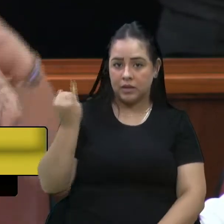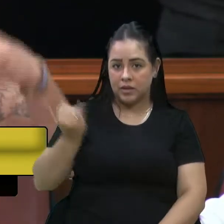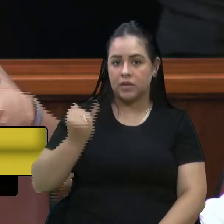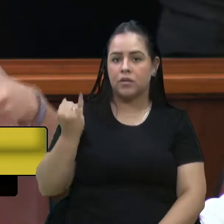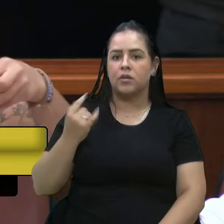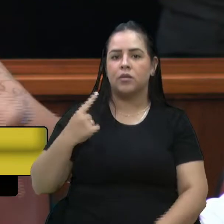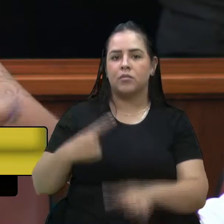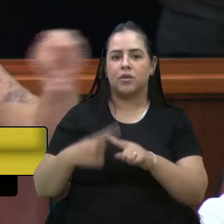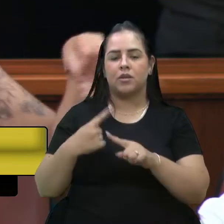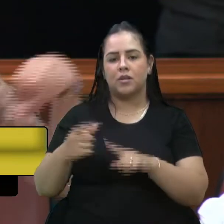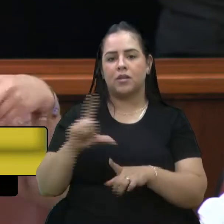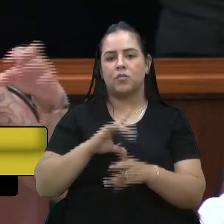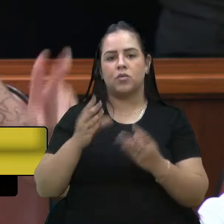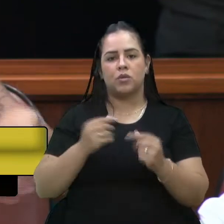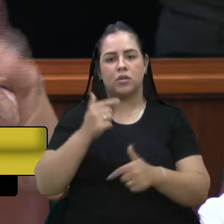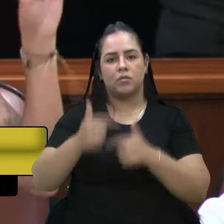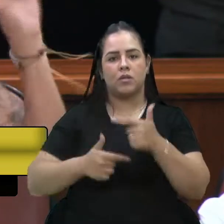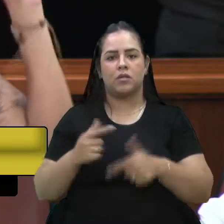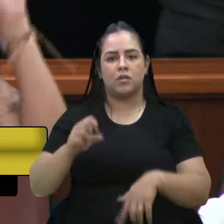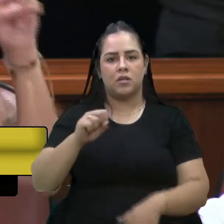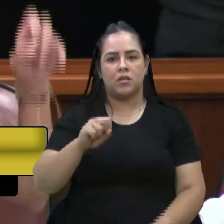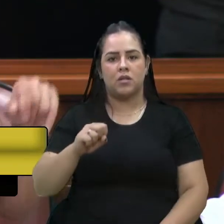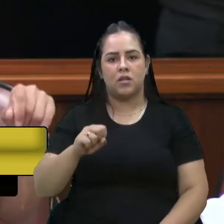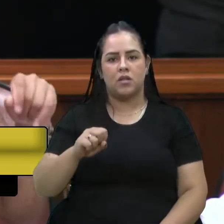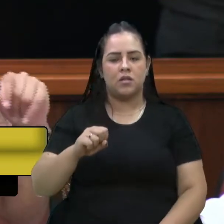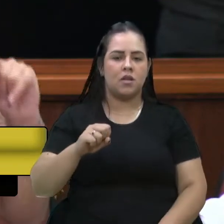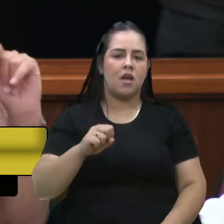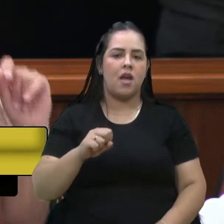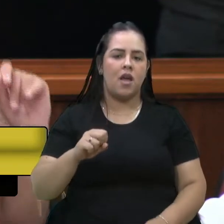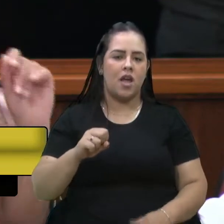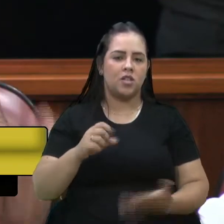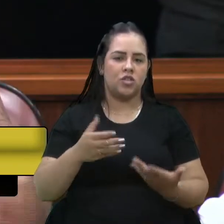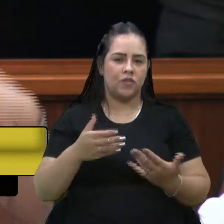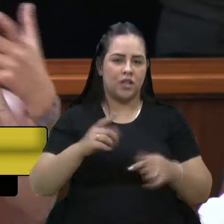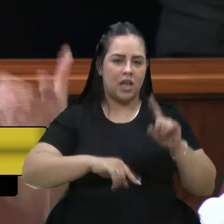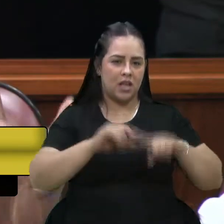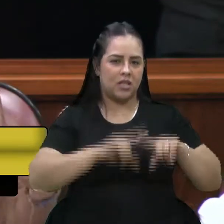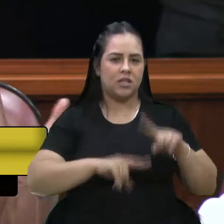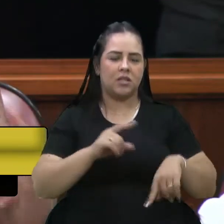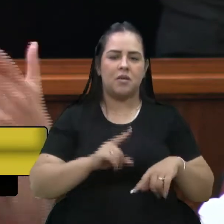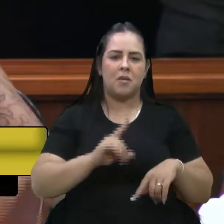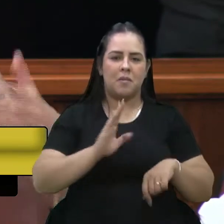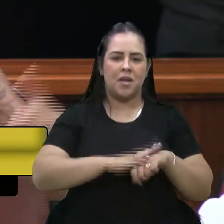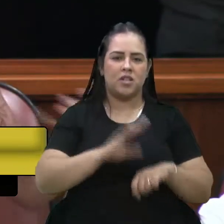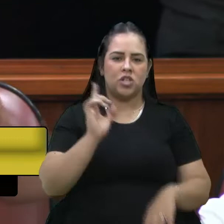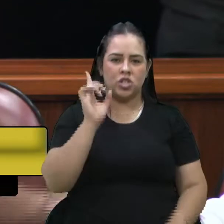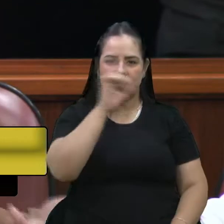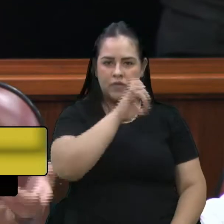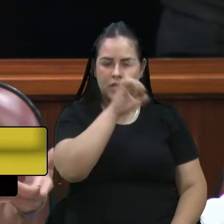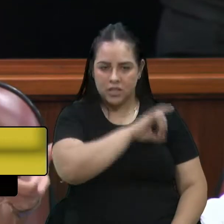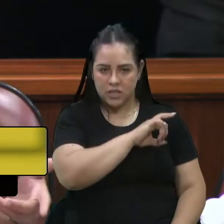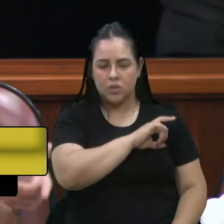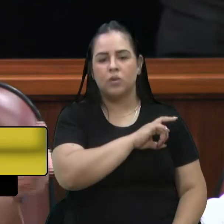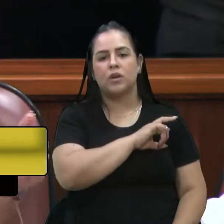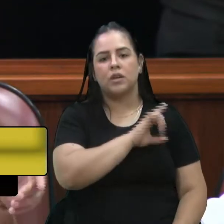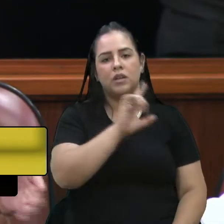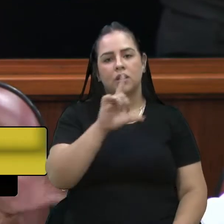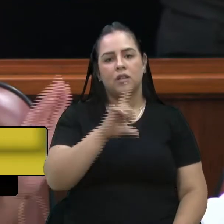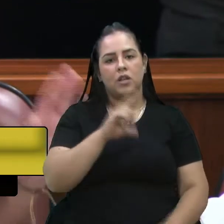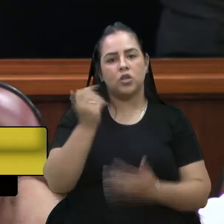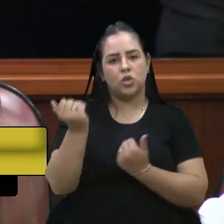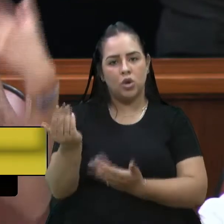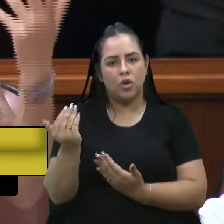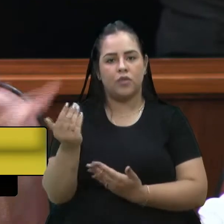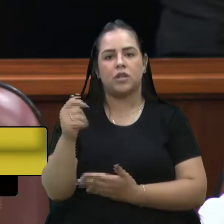atua nesses serviços que são mais pesados, entre aspas, são jovens que estão nas associações de recicladores.